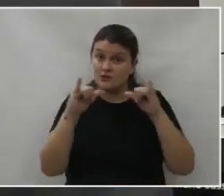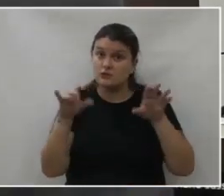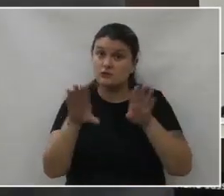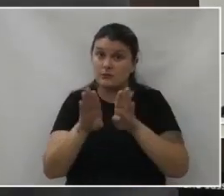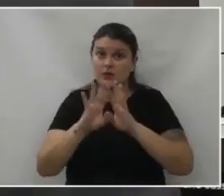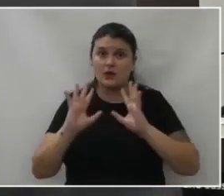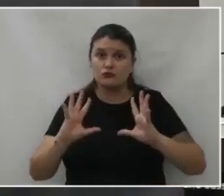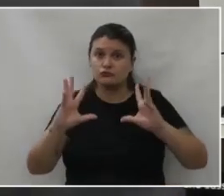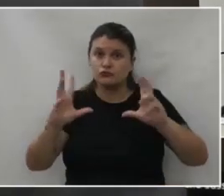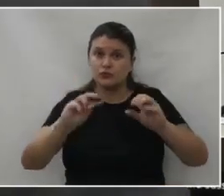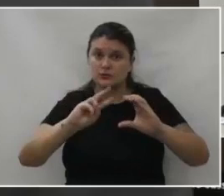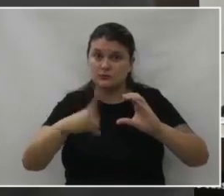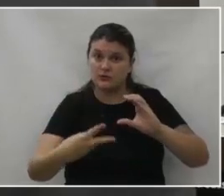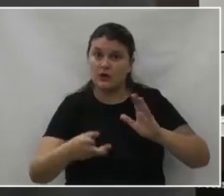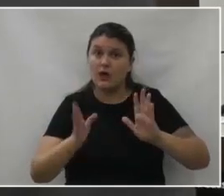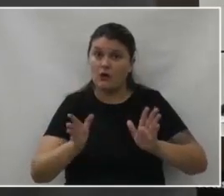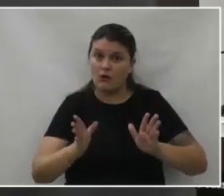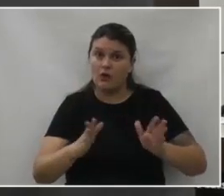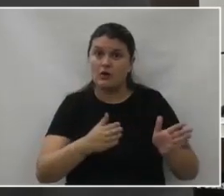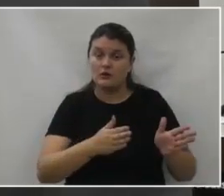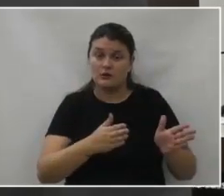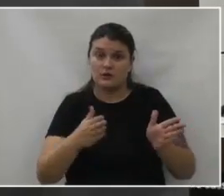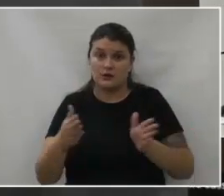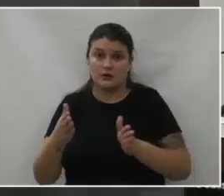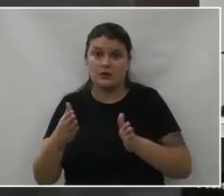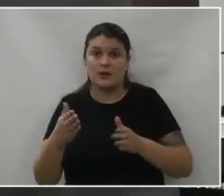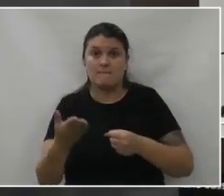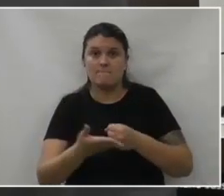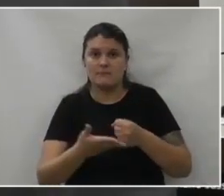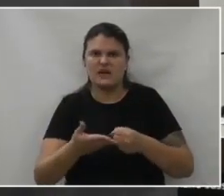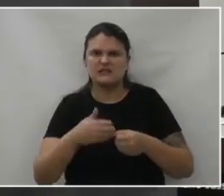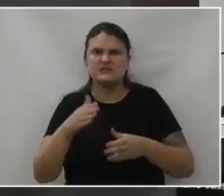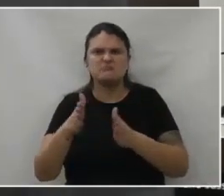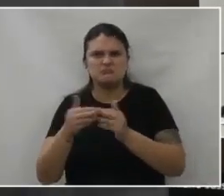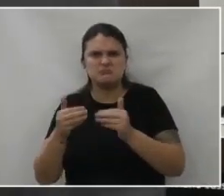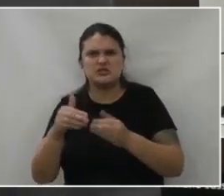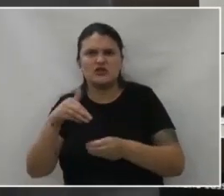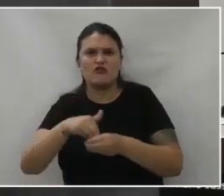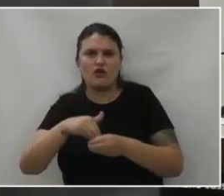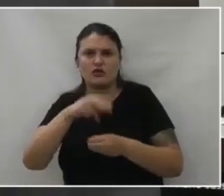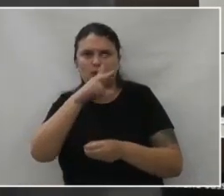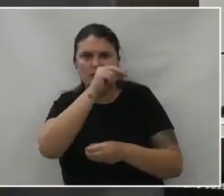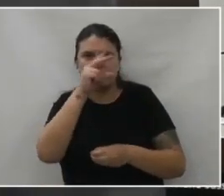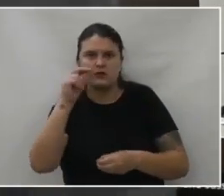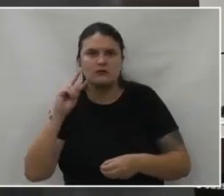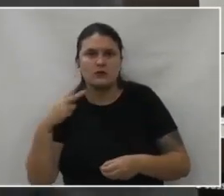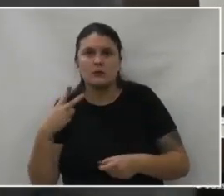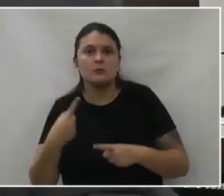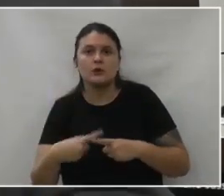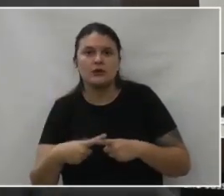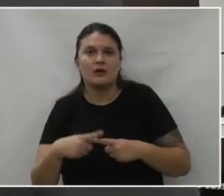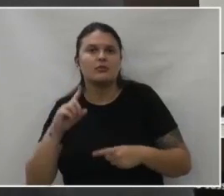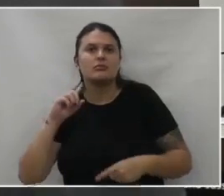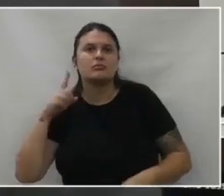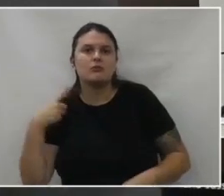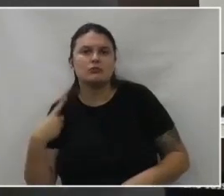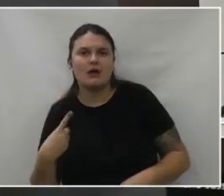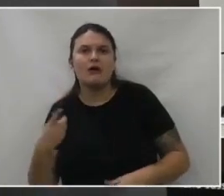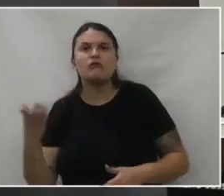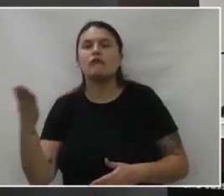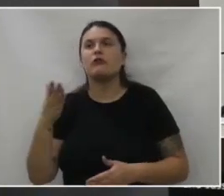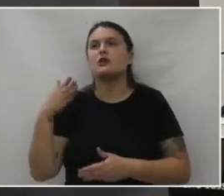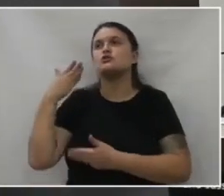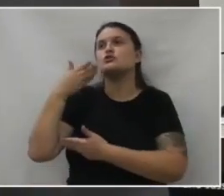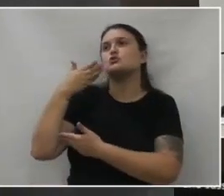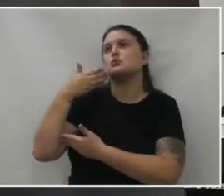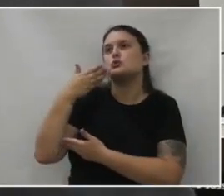câmaras de vereadores que agora passam a ser usadas como base eleitoral para eleger prefeitos e vereadores, porque esses deputados vêm agora com belos